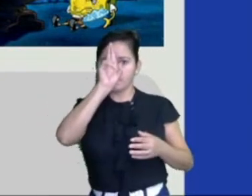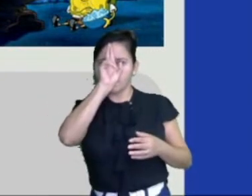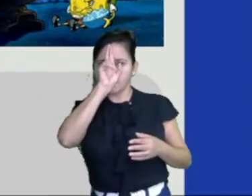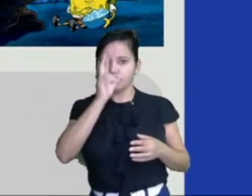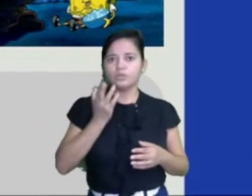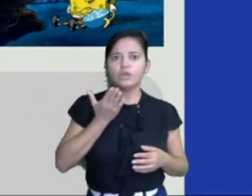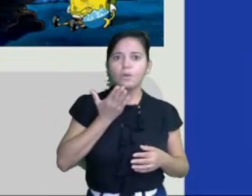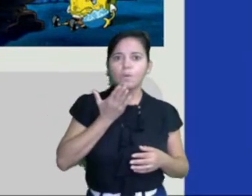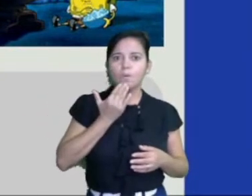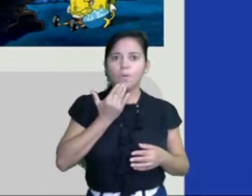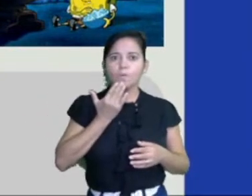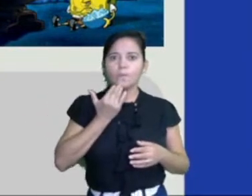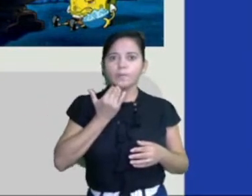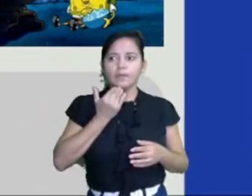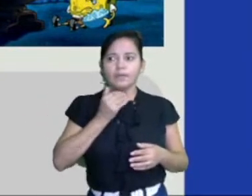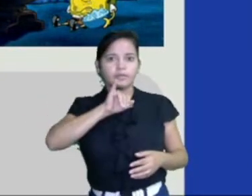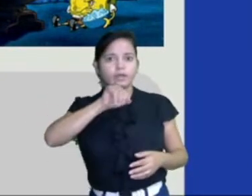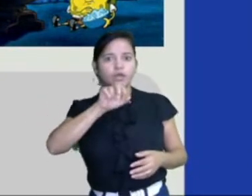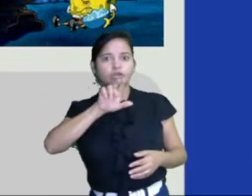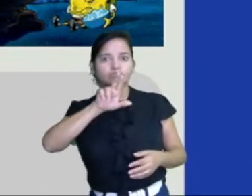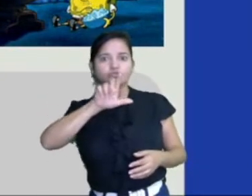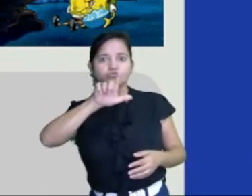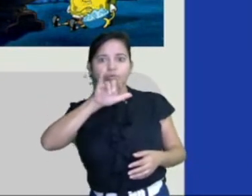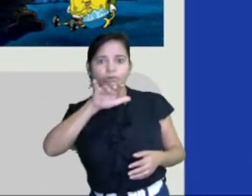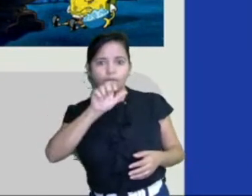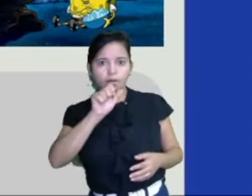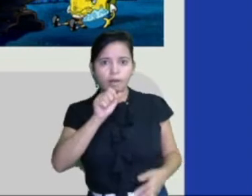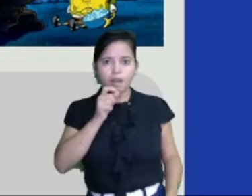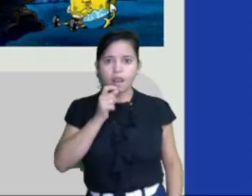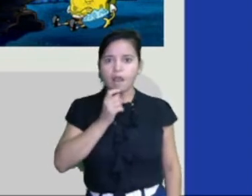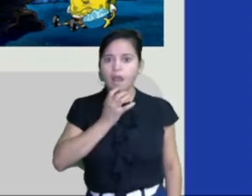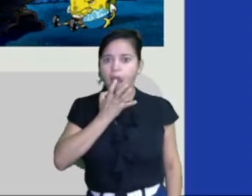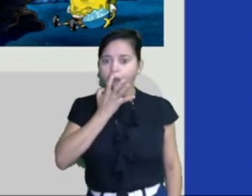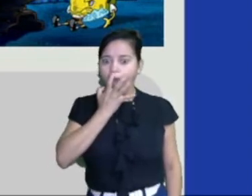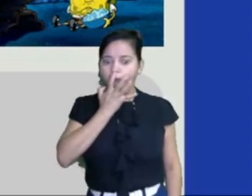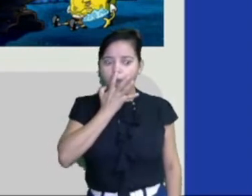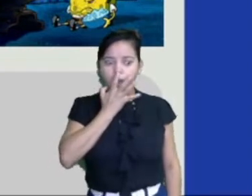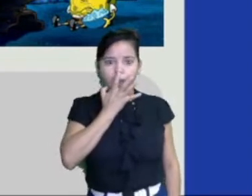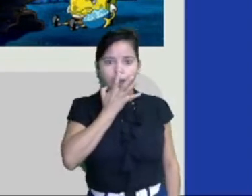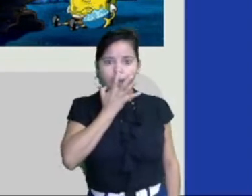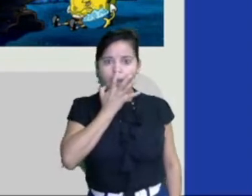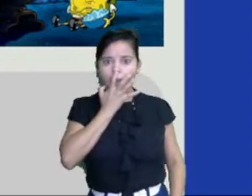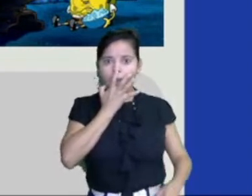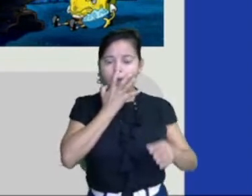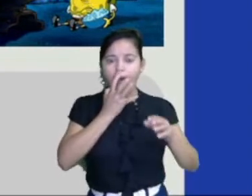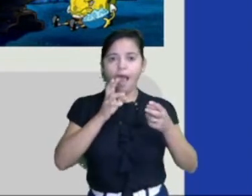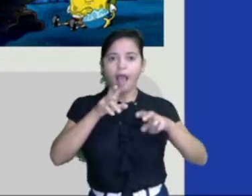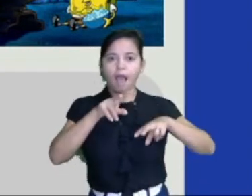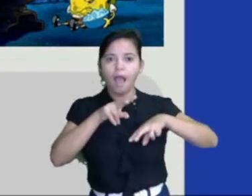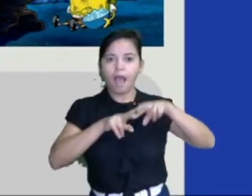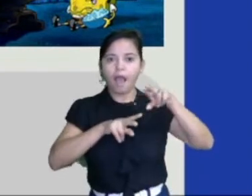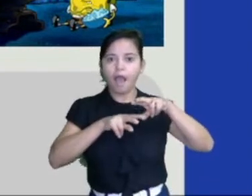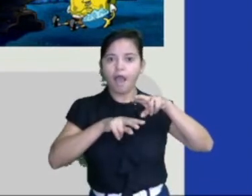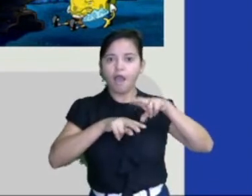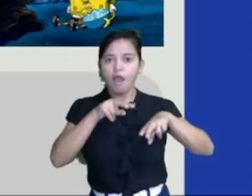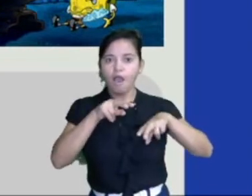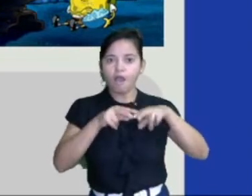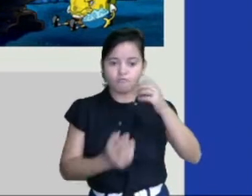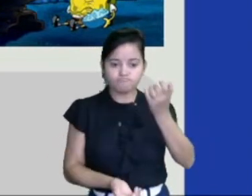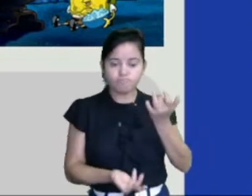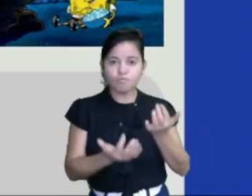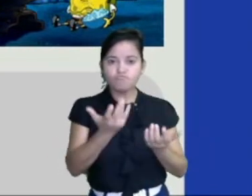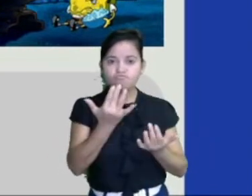Júlia ficou impressionada em ver como o fogão funcionava. Sem o botijão de